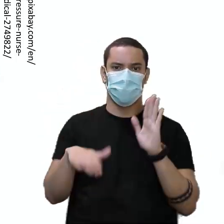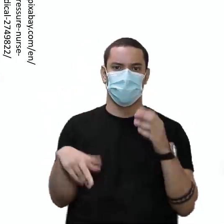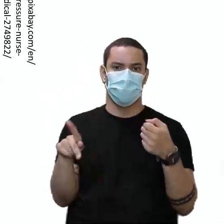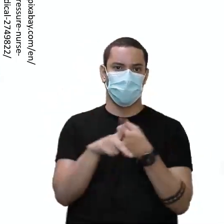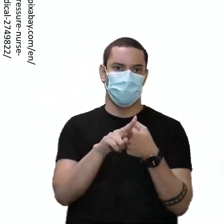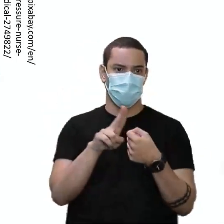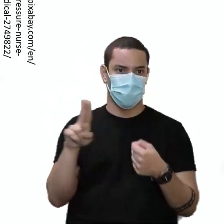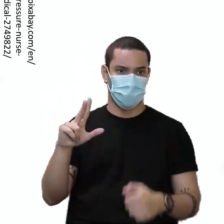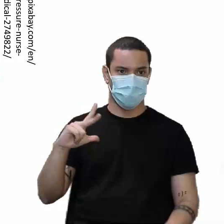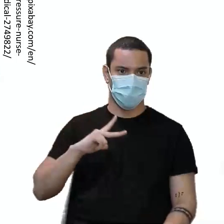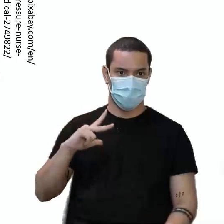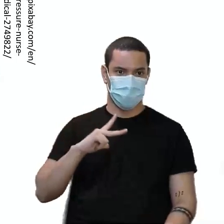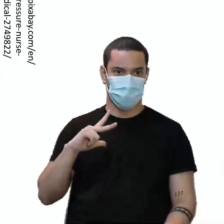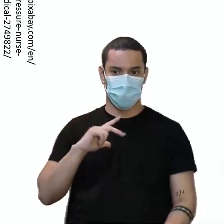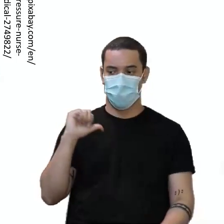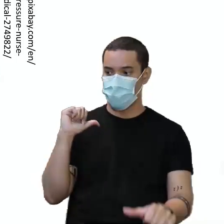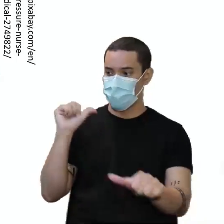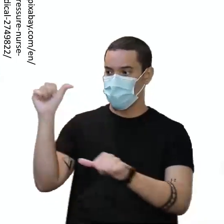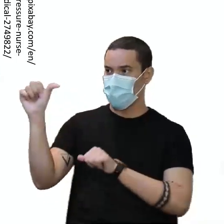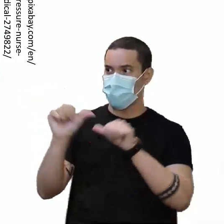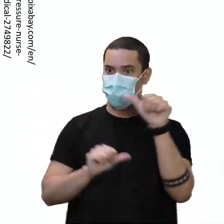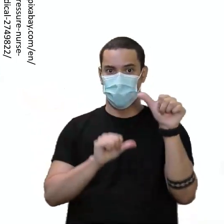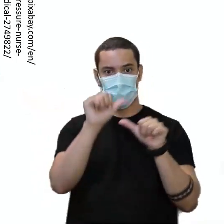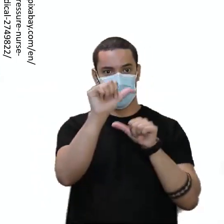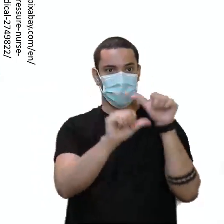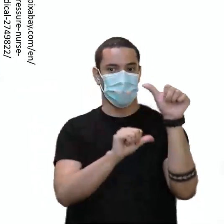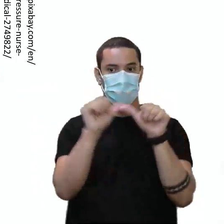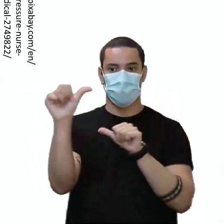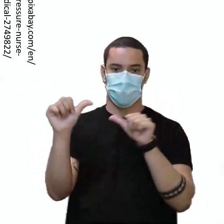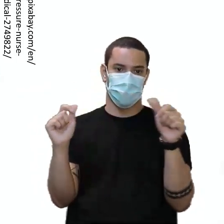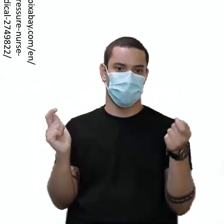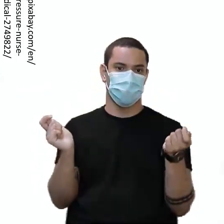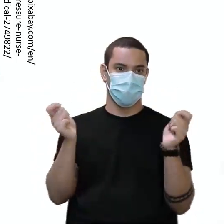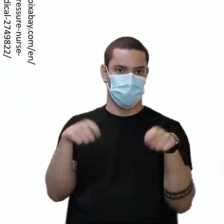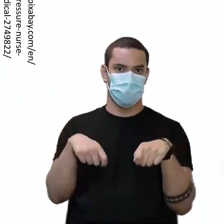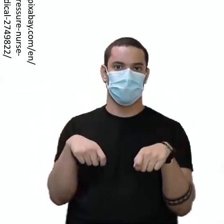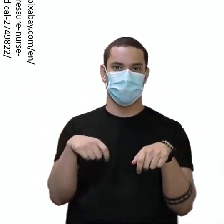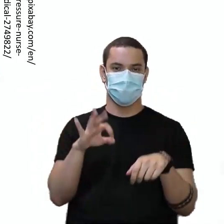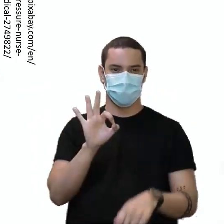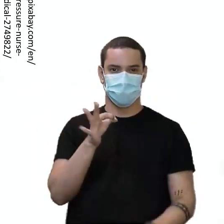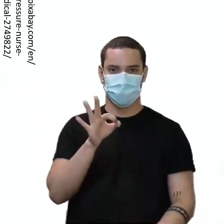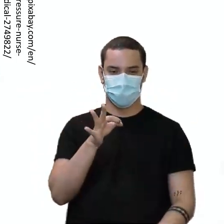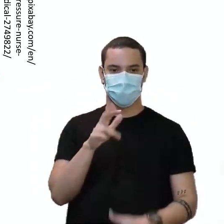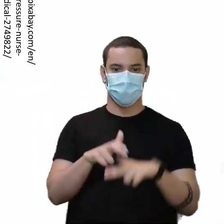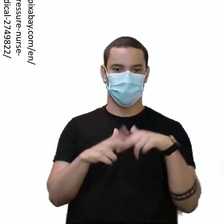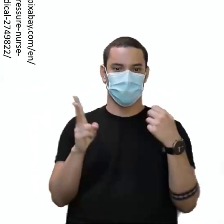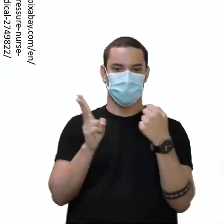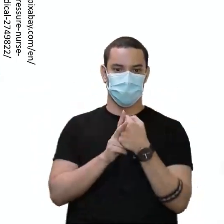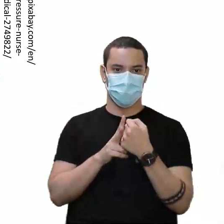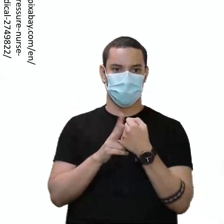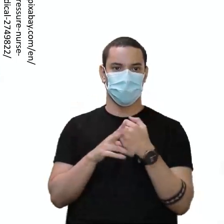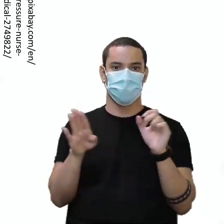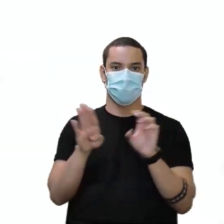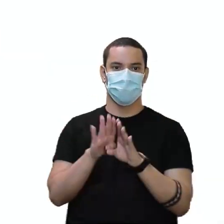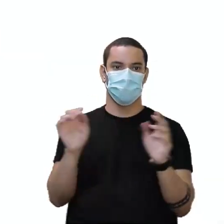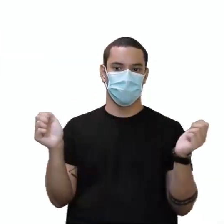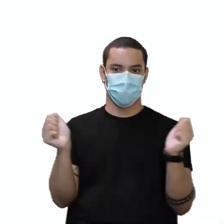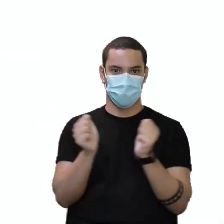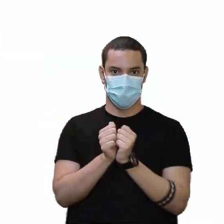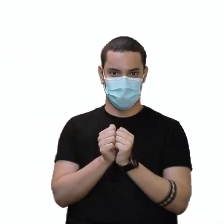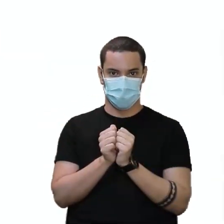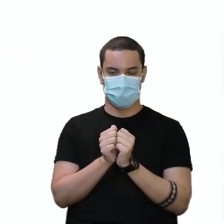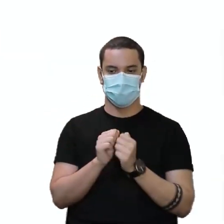pessoal, ele vai mudar. Dependendo do tempo verbal, ele vai dar uma mudada, certo? Então, ele é um verbo, trabalha com um verbo.